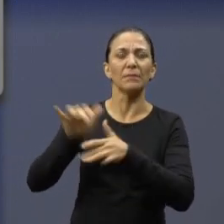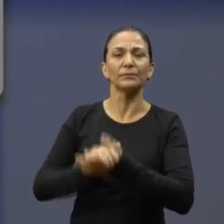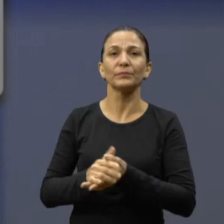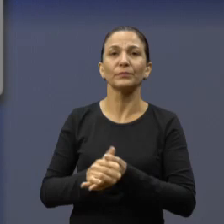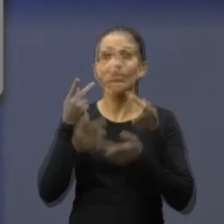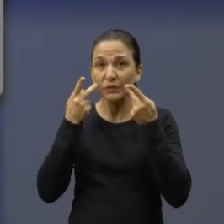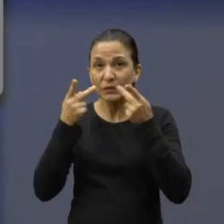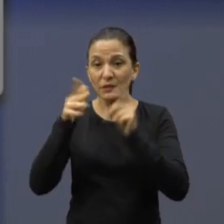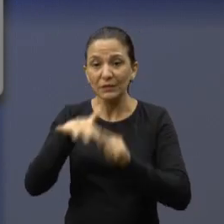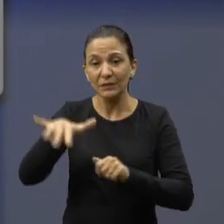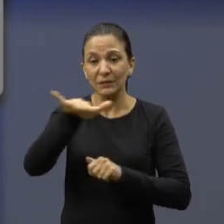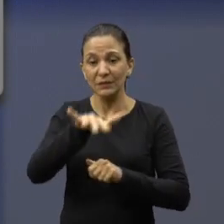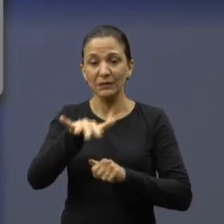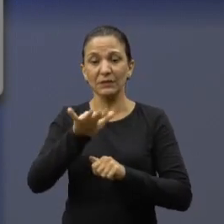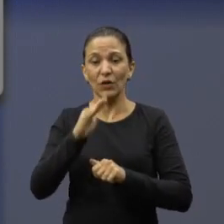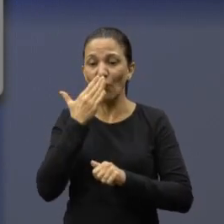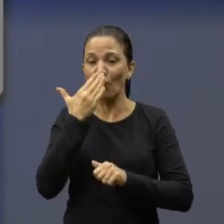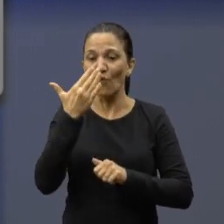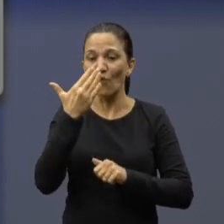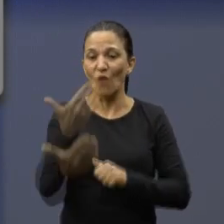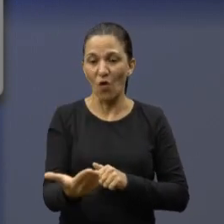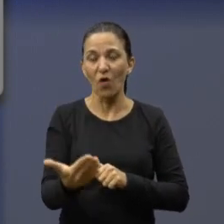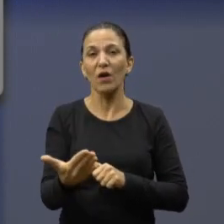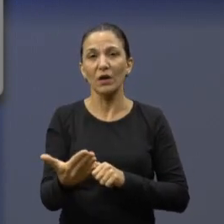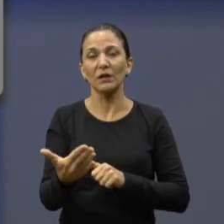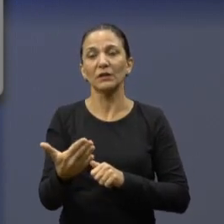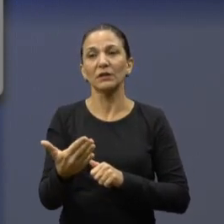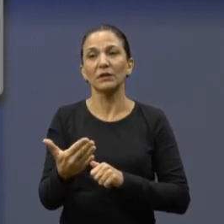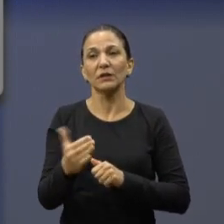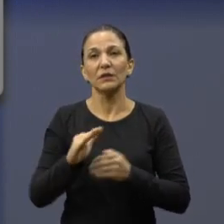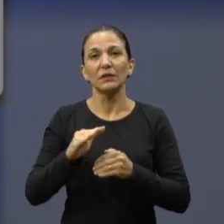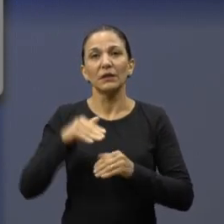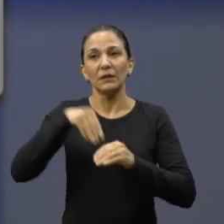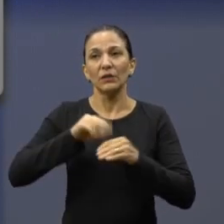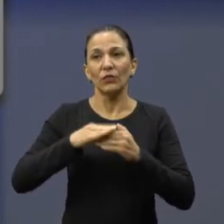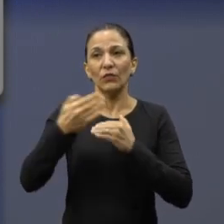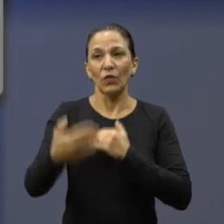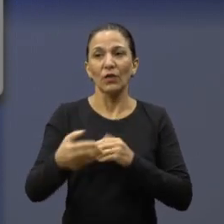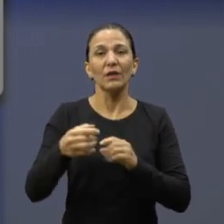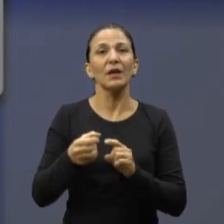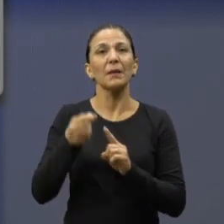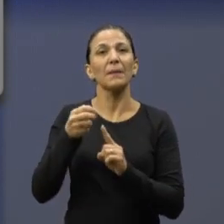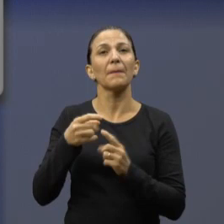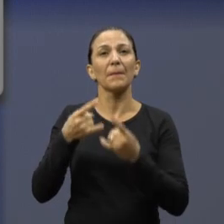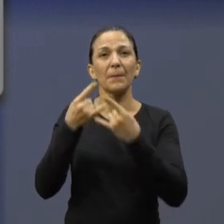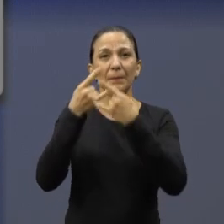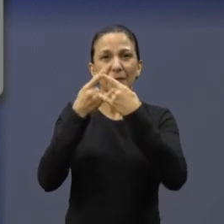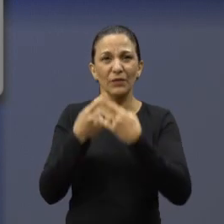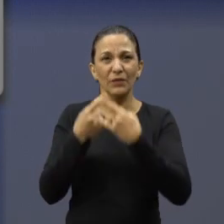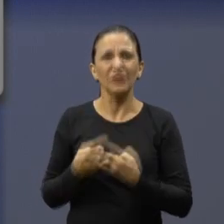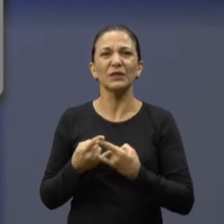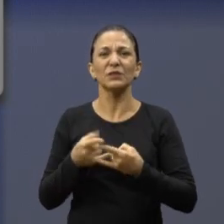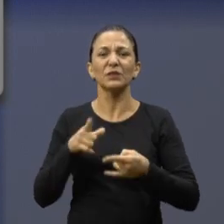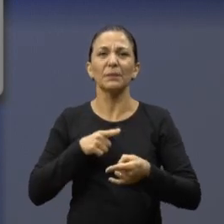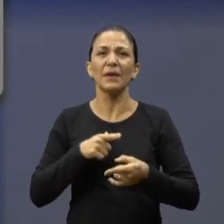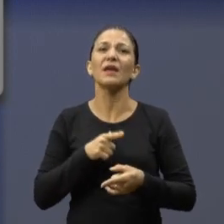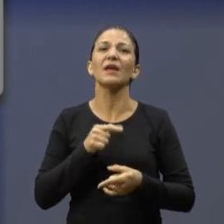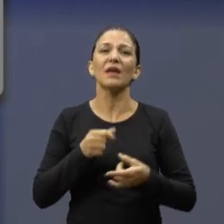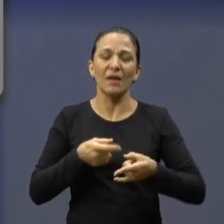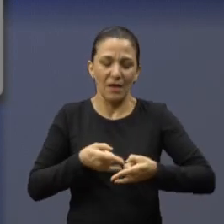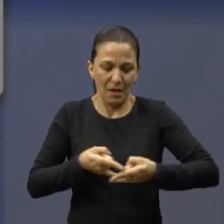visitando as dependências externas e me deparei com vários preservativos e até absorventes íntimos no local.